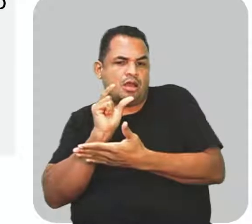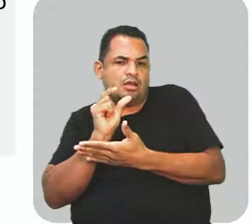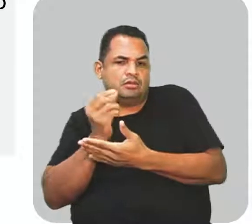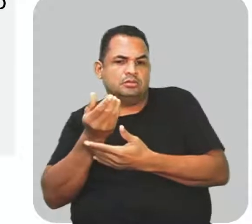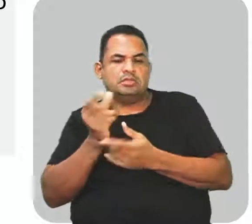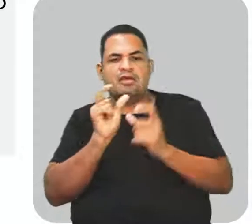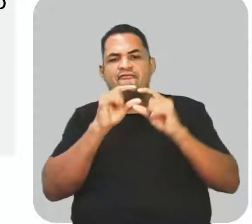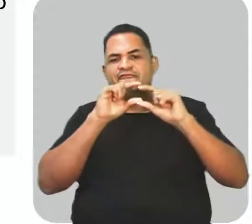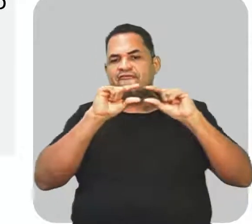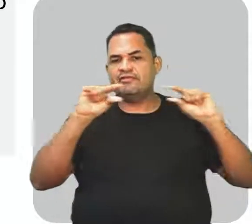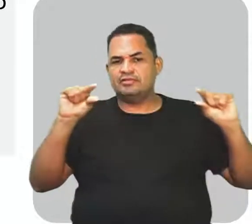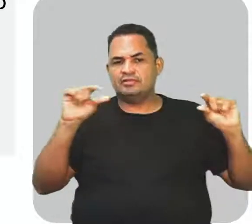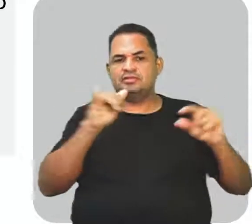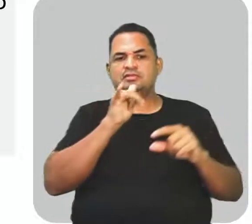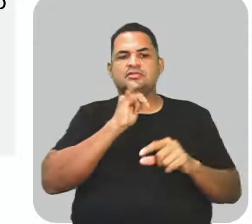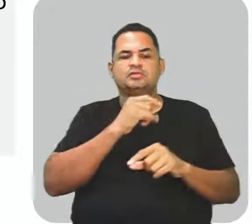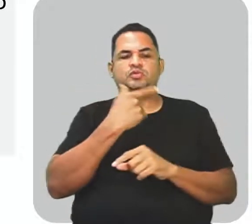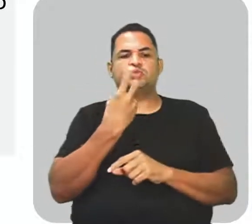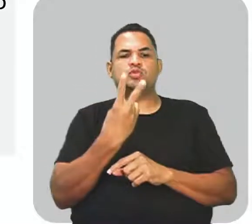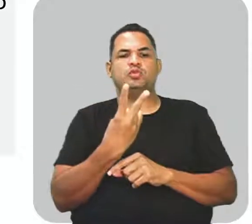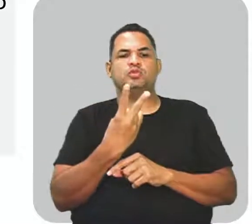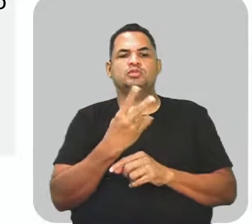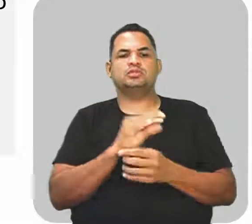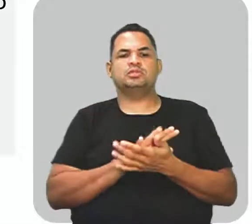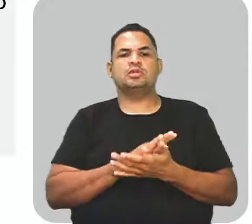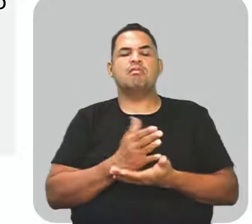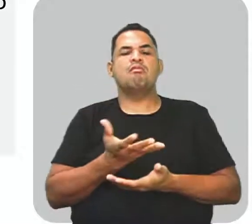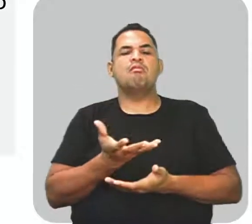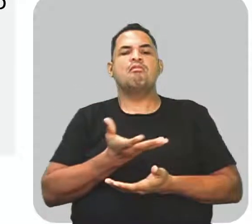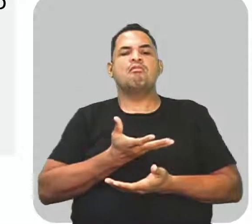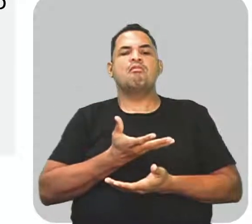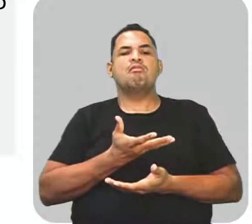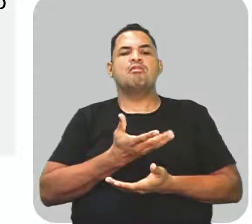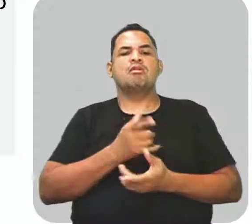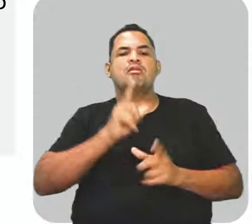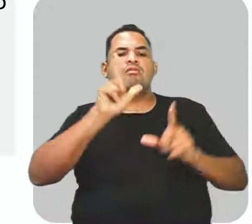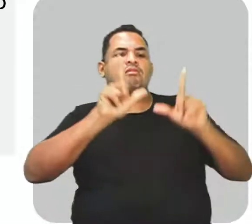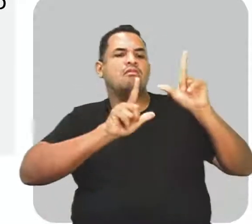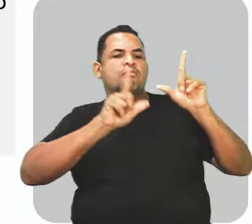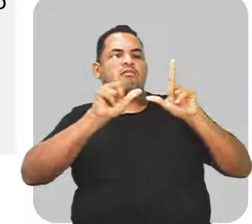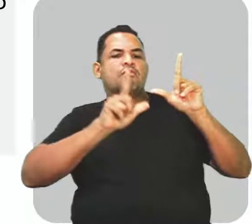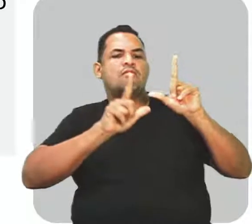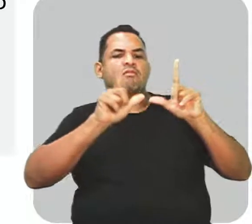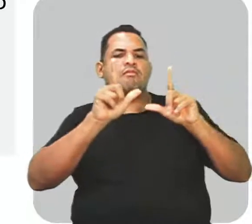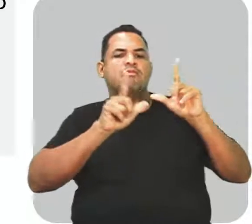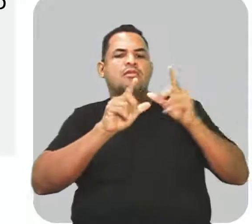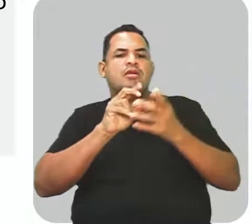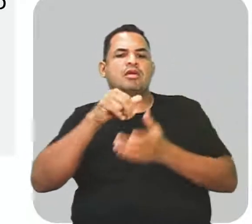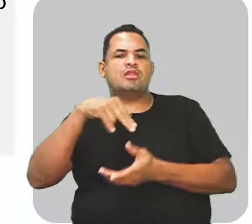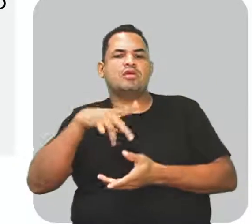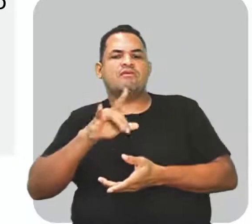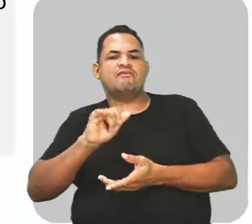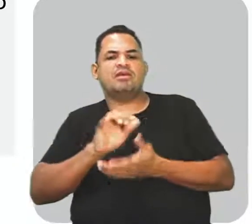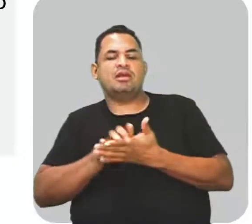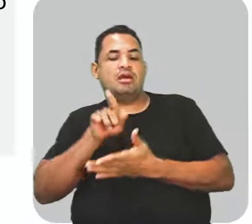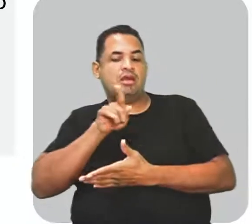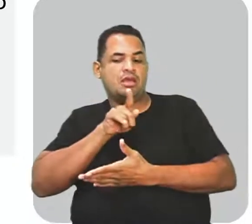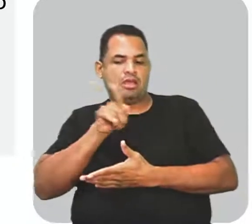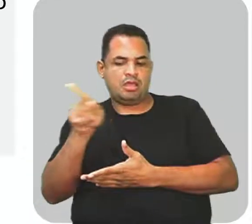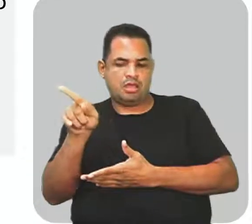frase. Exemplo 2. Eu queria assistir novela. Ele filme.